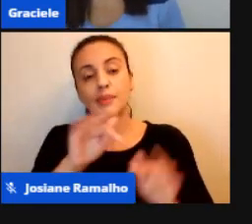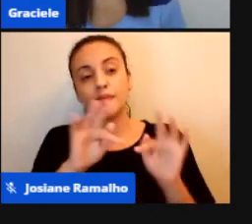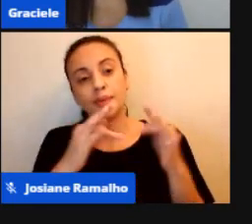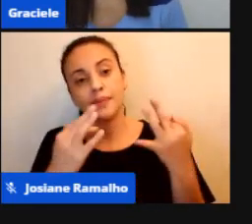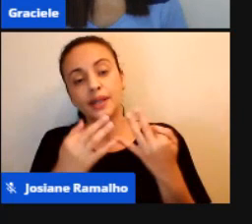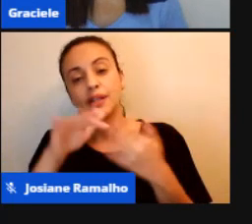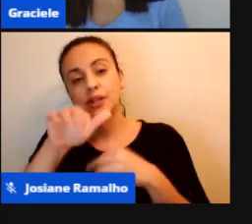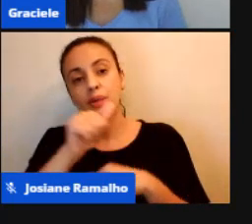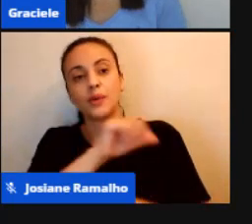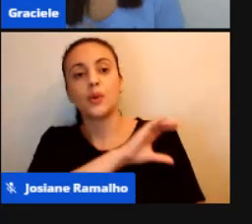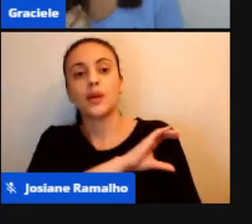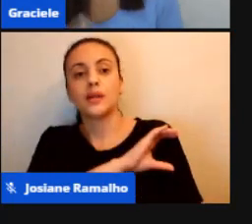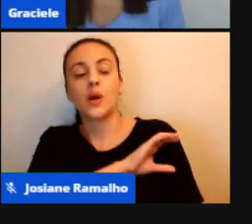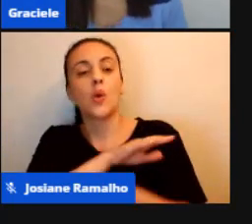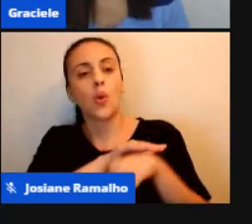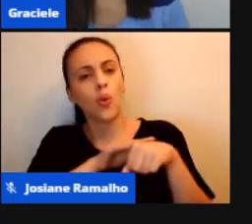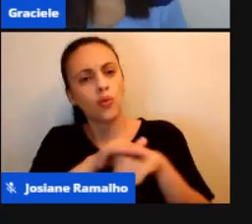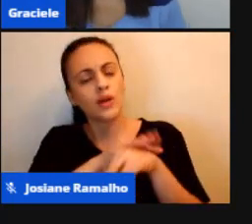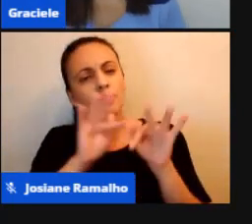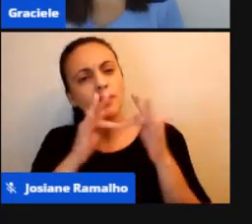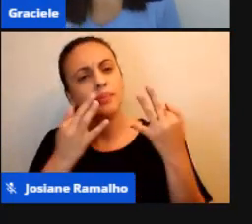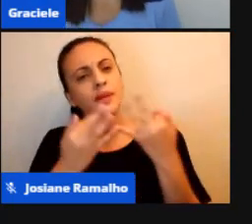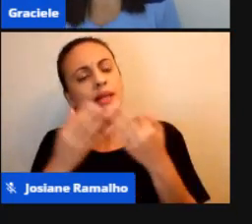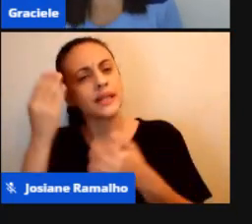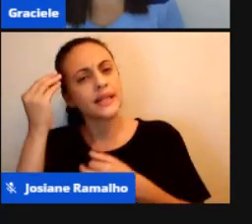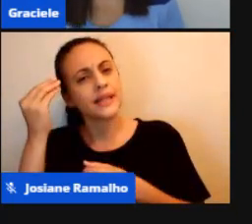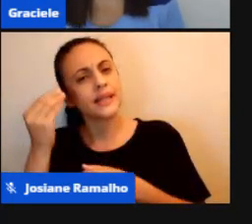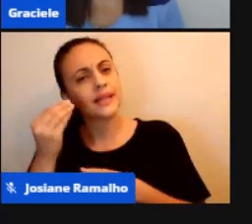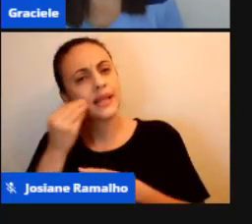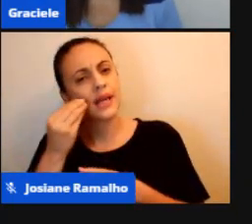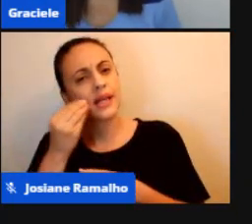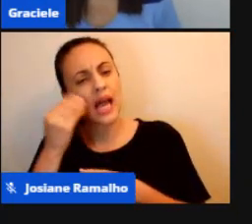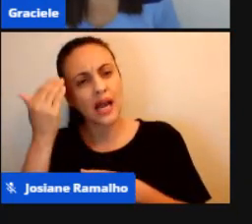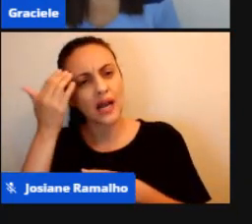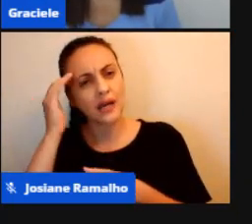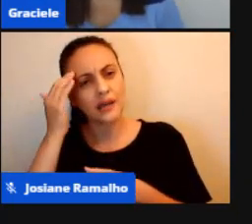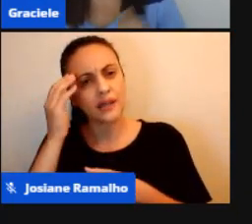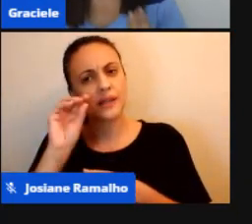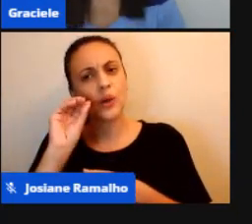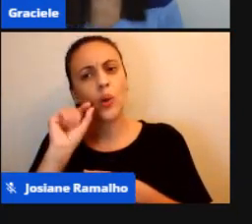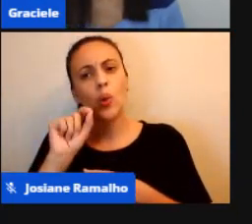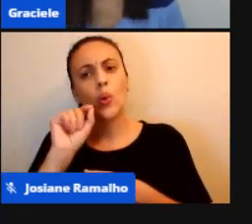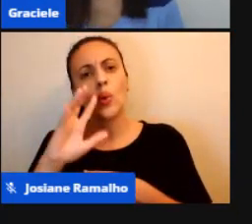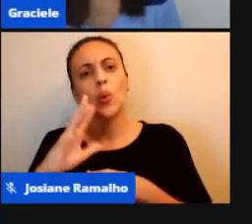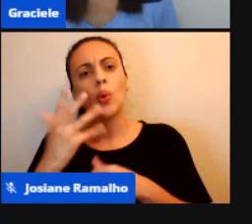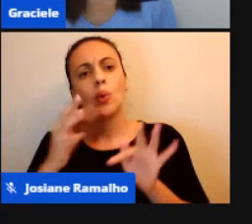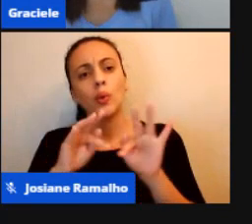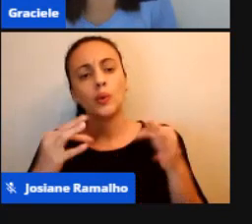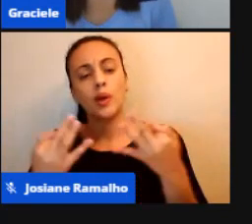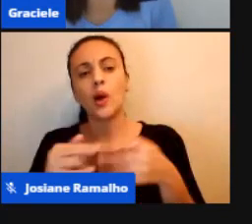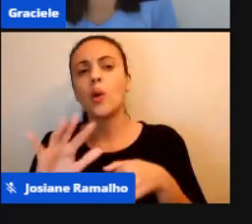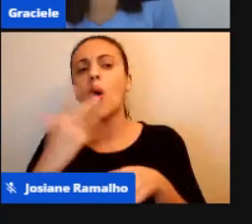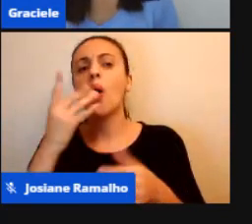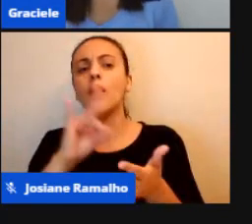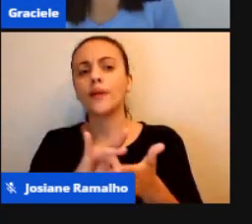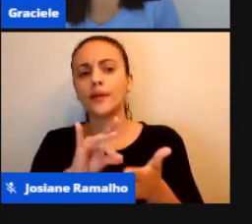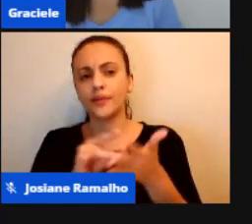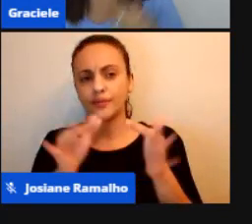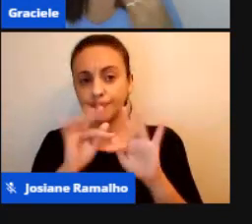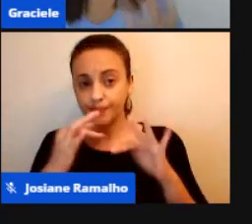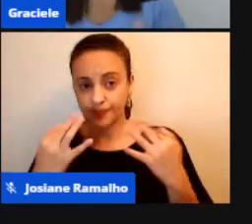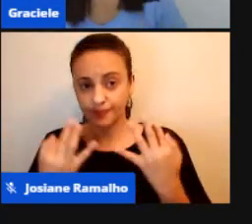sensibilidade de saber o que está acontecendo com essa família, qual é a realidade dessa família.